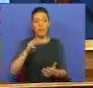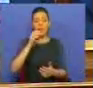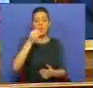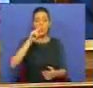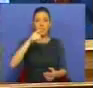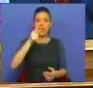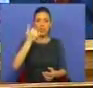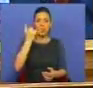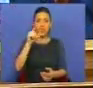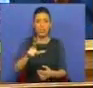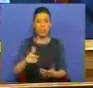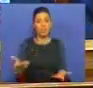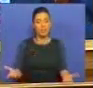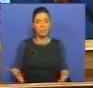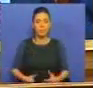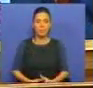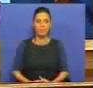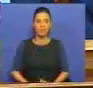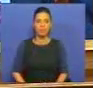Gil.